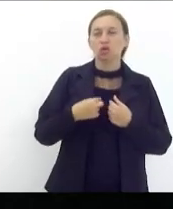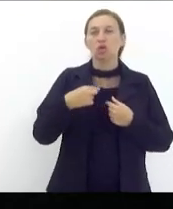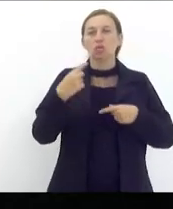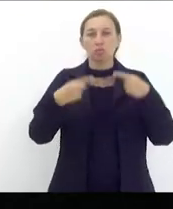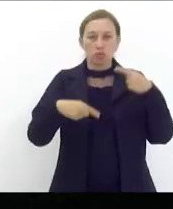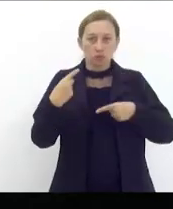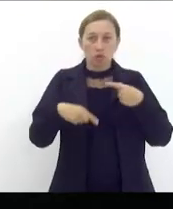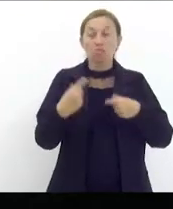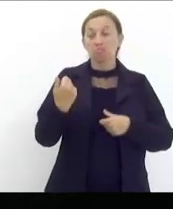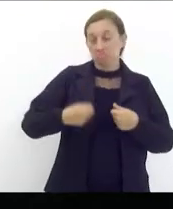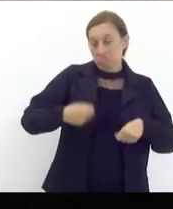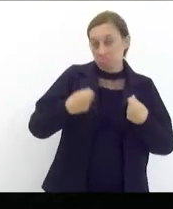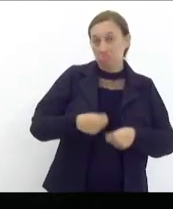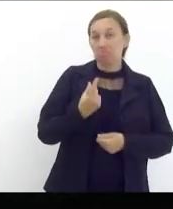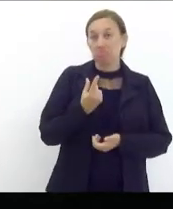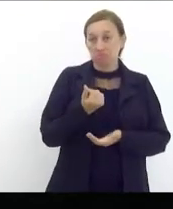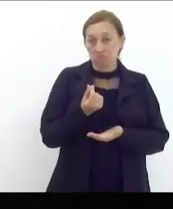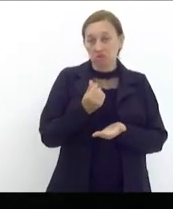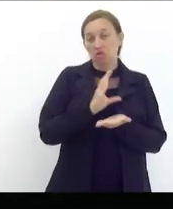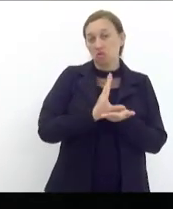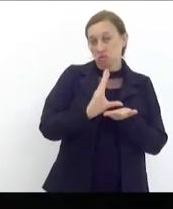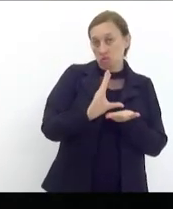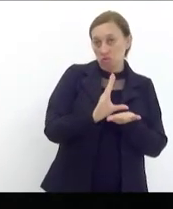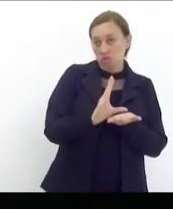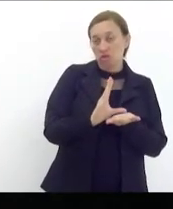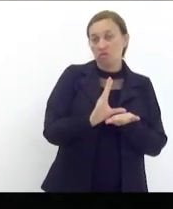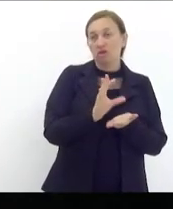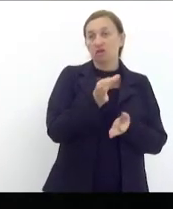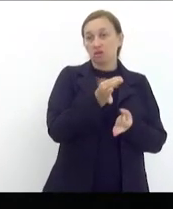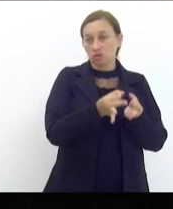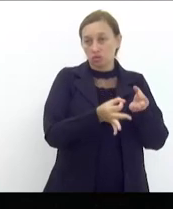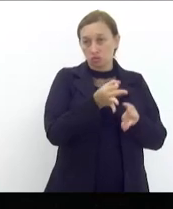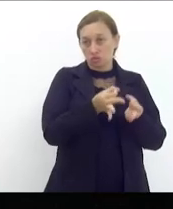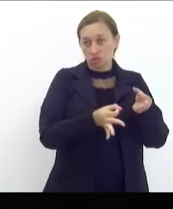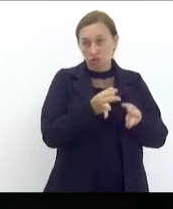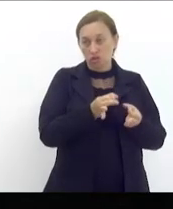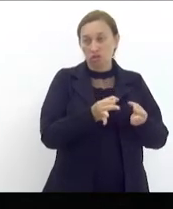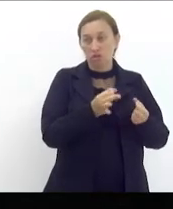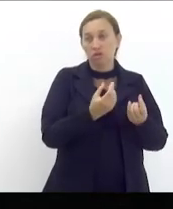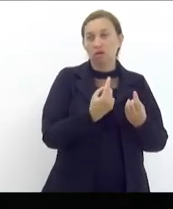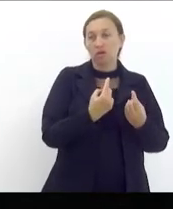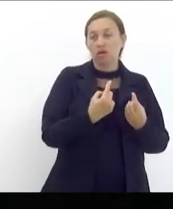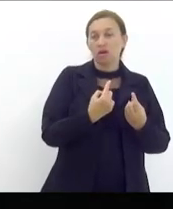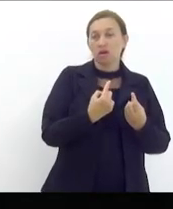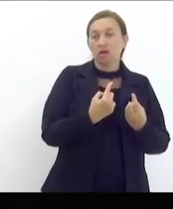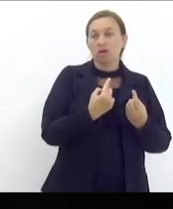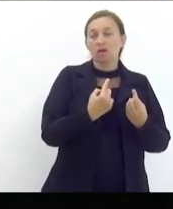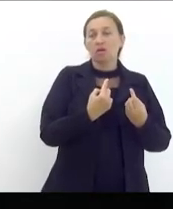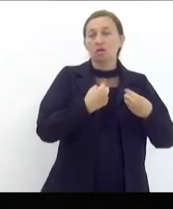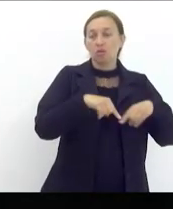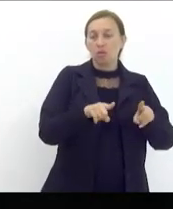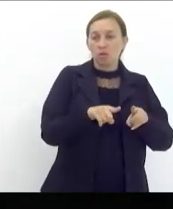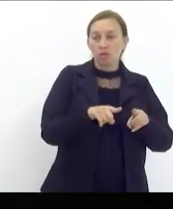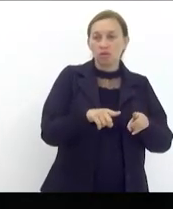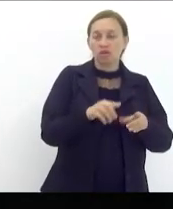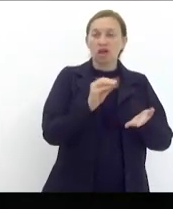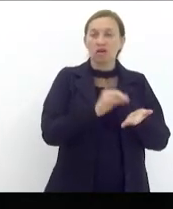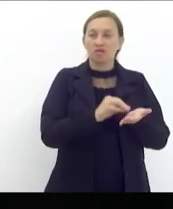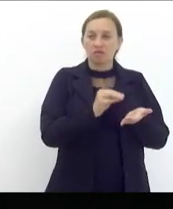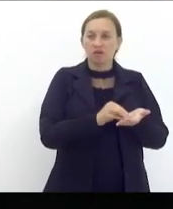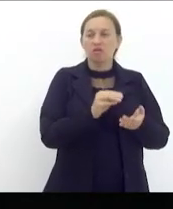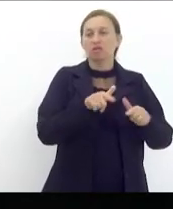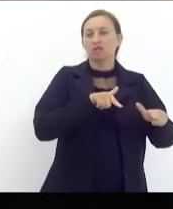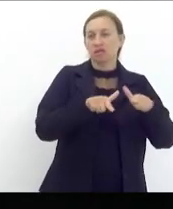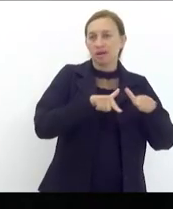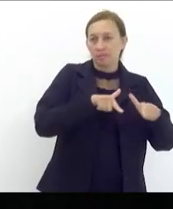precisa de dinheiro de orçamento que faça jus a políticas de enfrentamento ao desemprego e